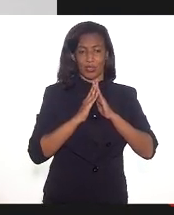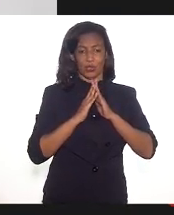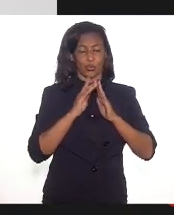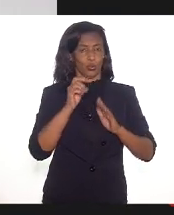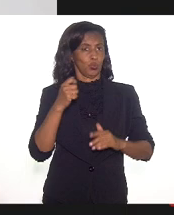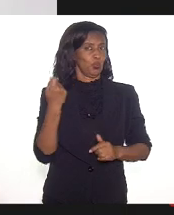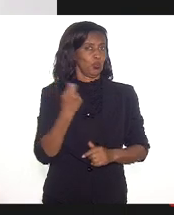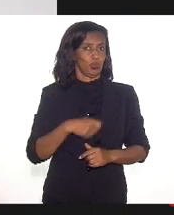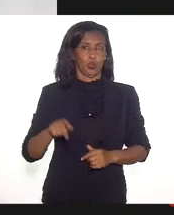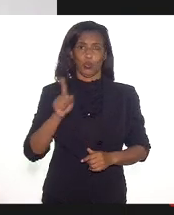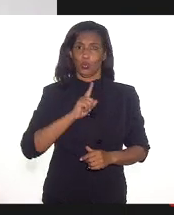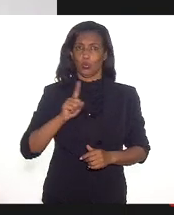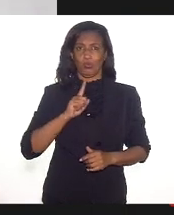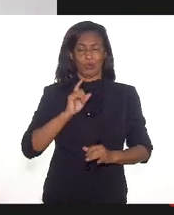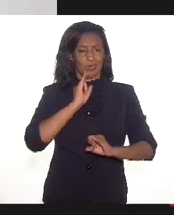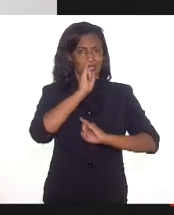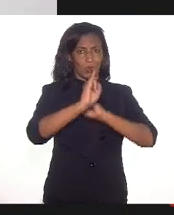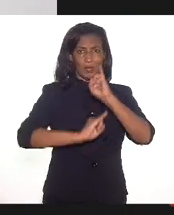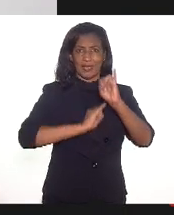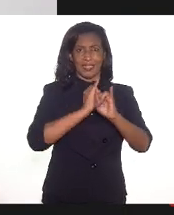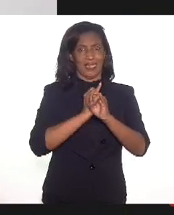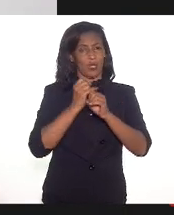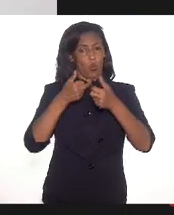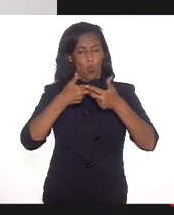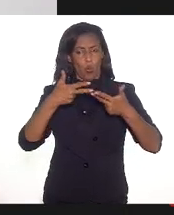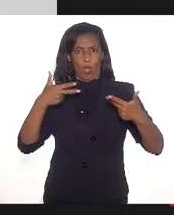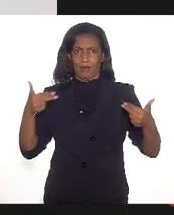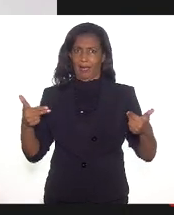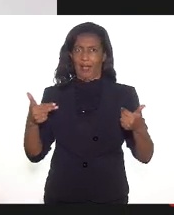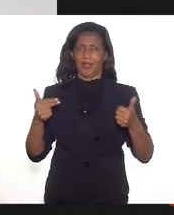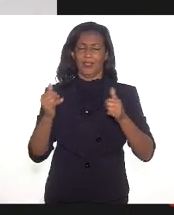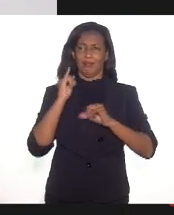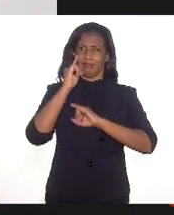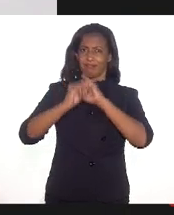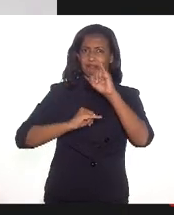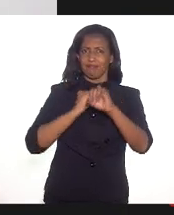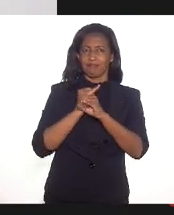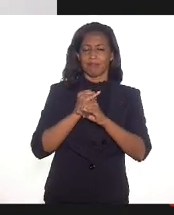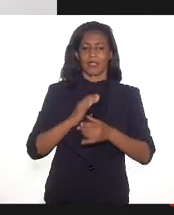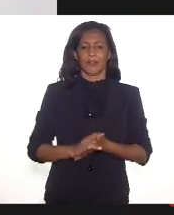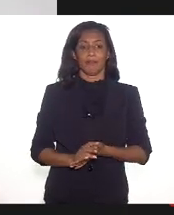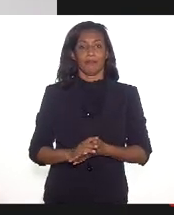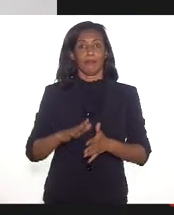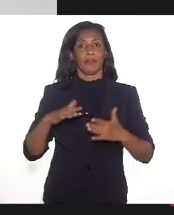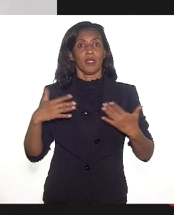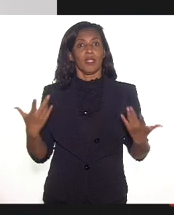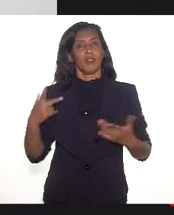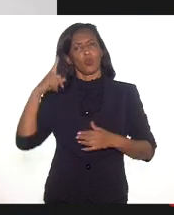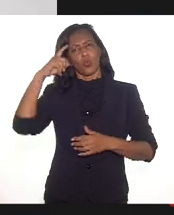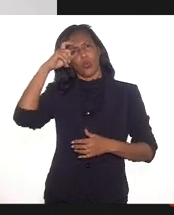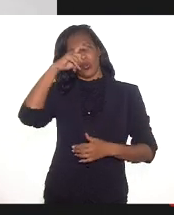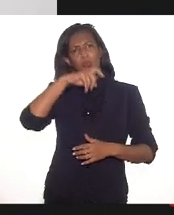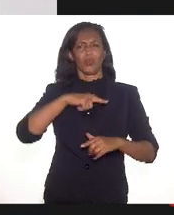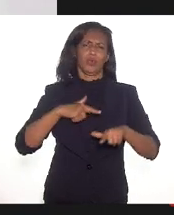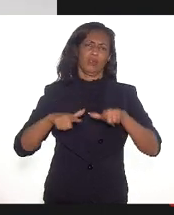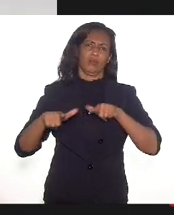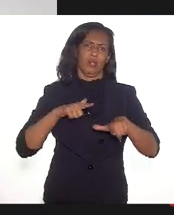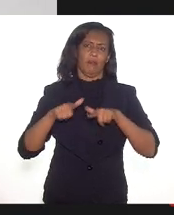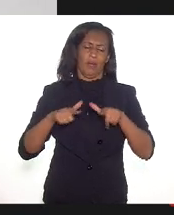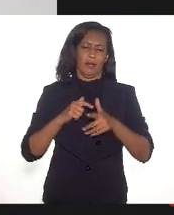não necessariamente dispõem de uma internet de qualidade, equipamentos de qualidade, e isso acaba, então, dificultando muito esse trabalho.